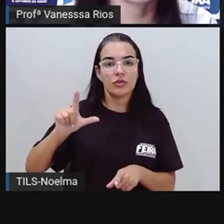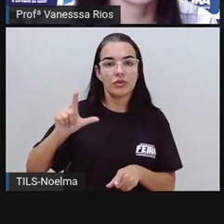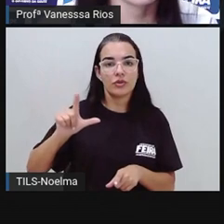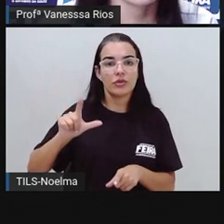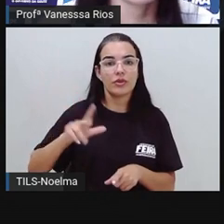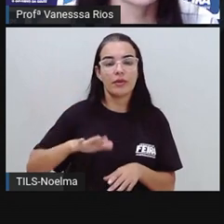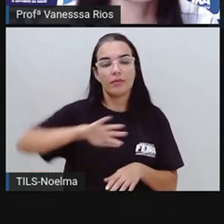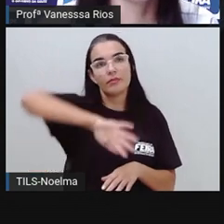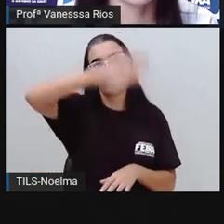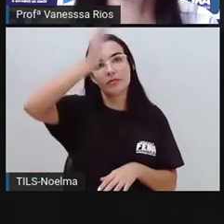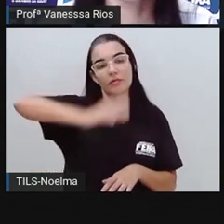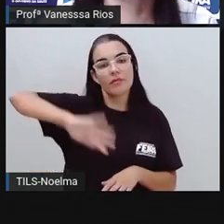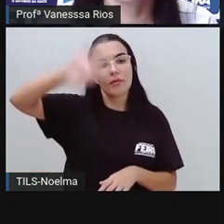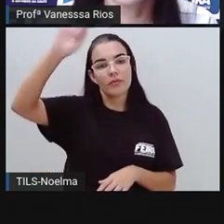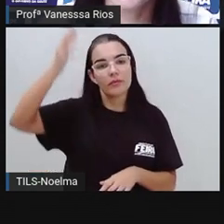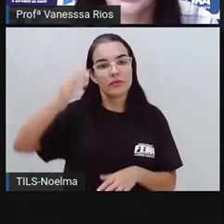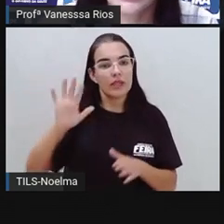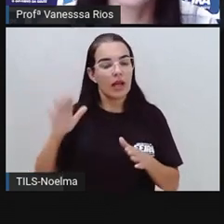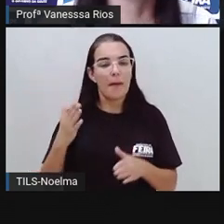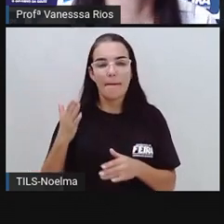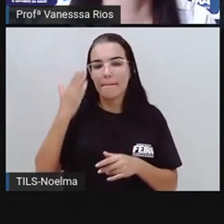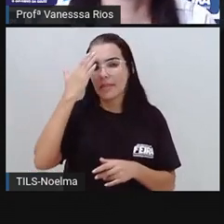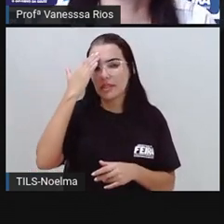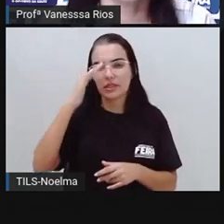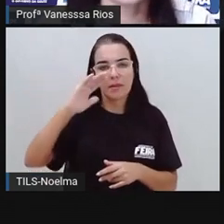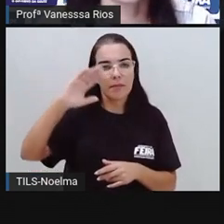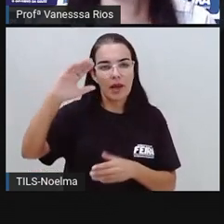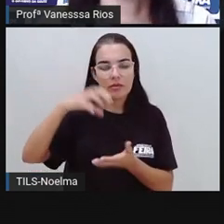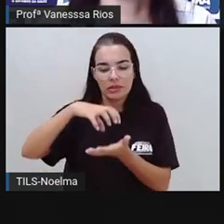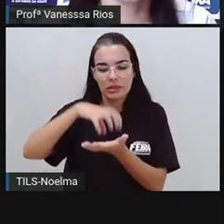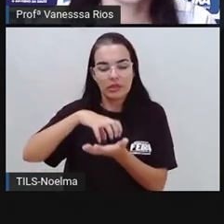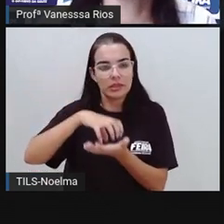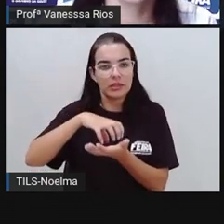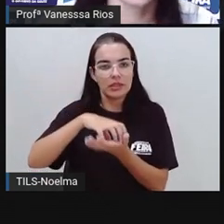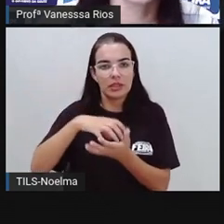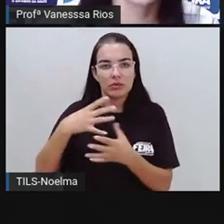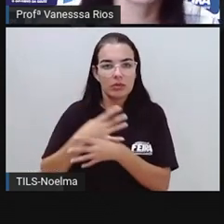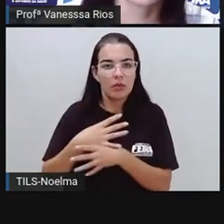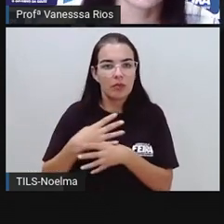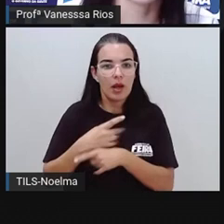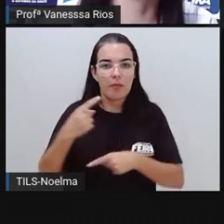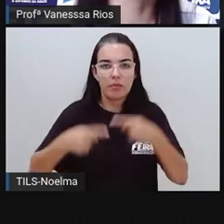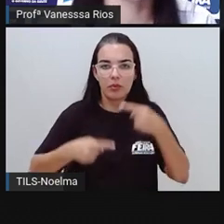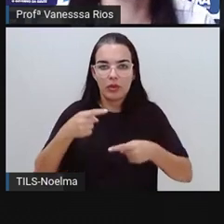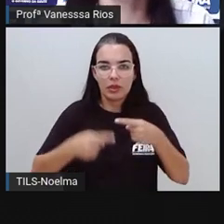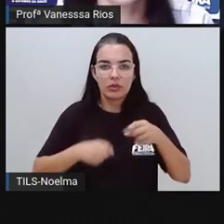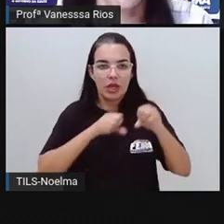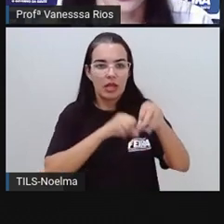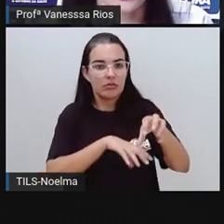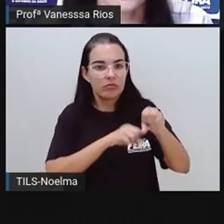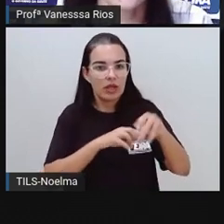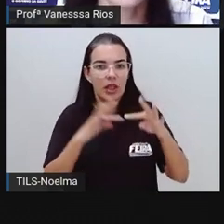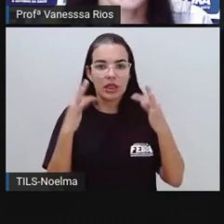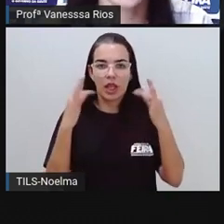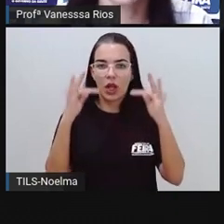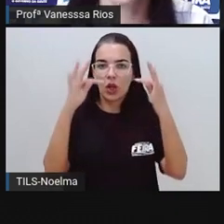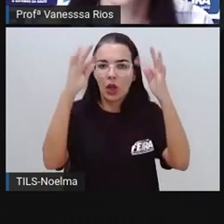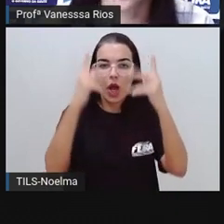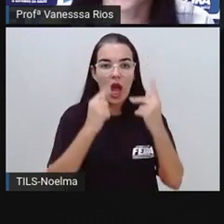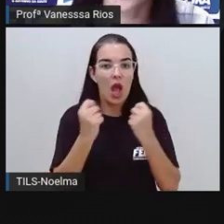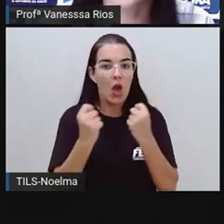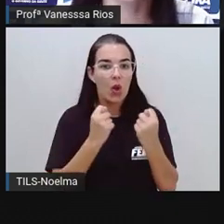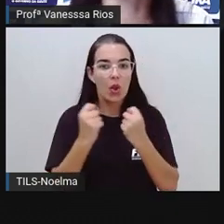principal centro urbano, político, educacional, tecnológico,